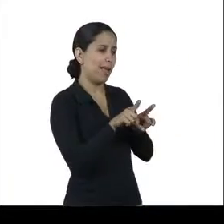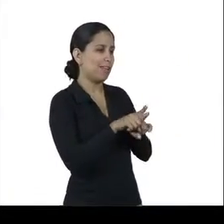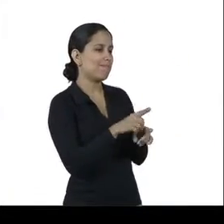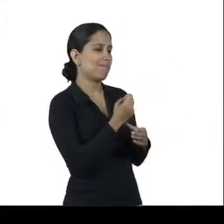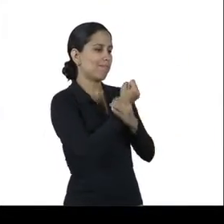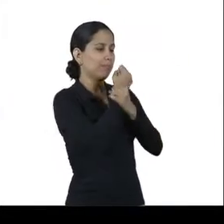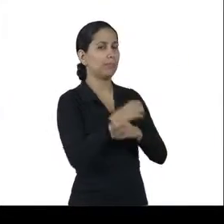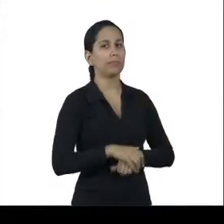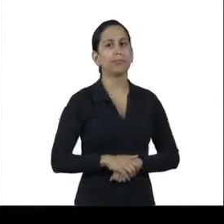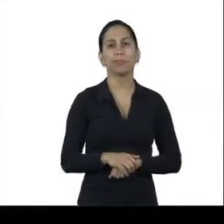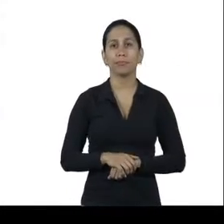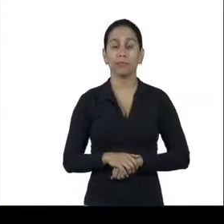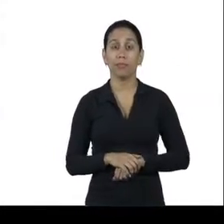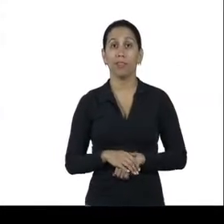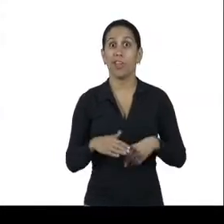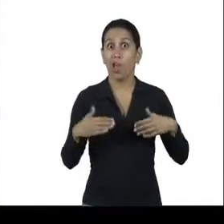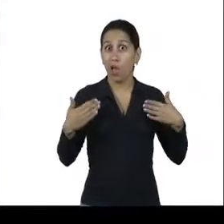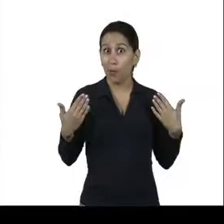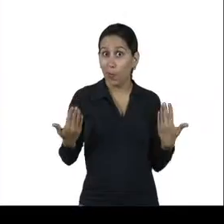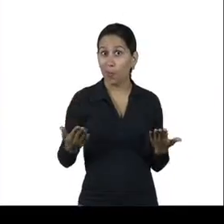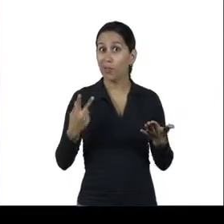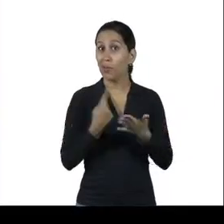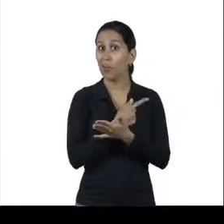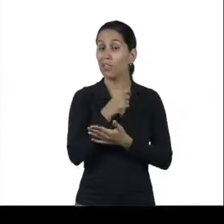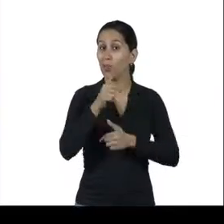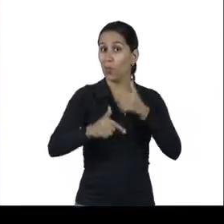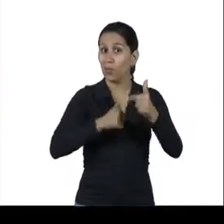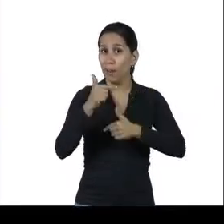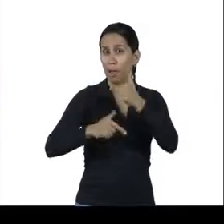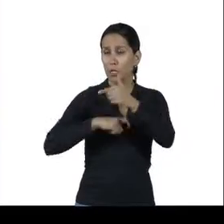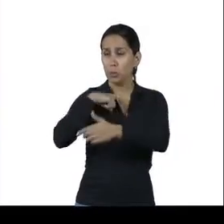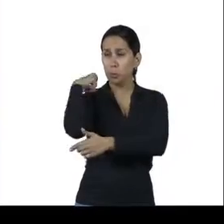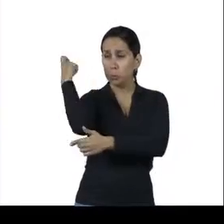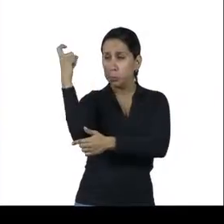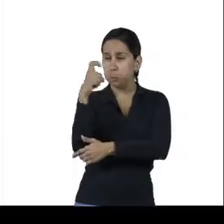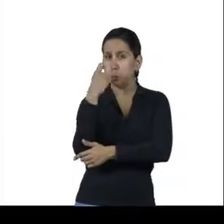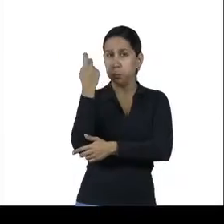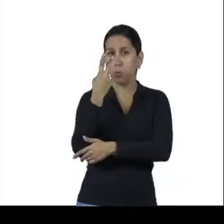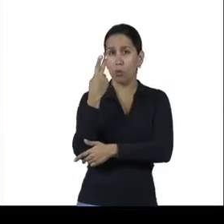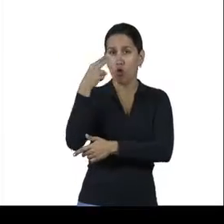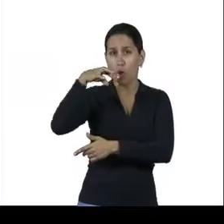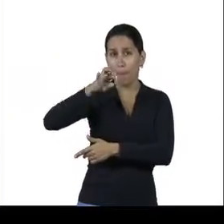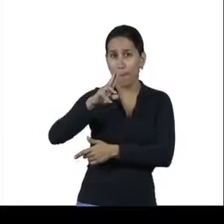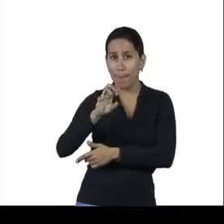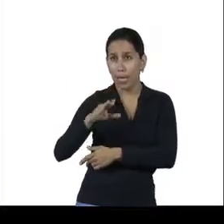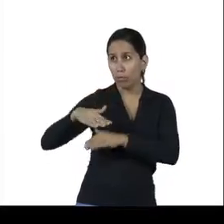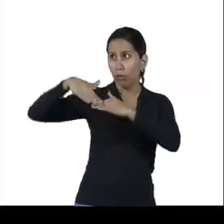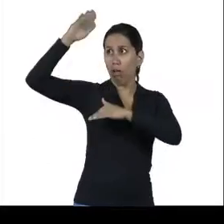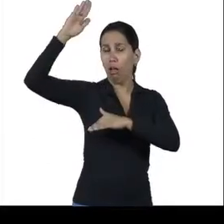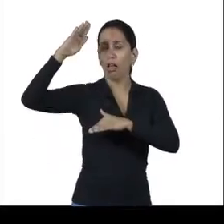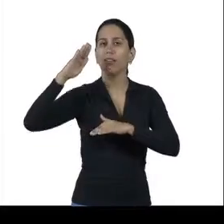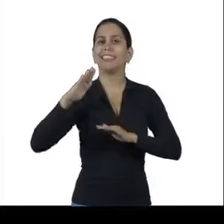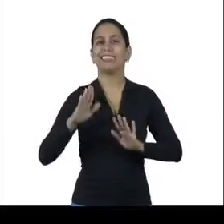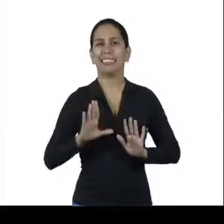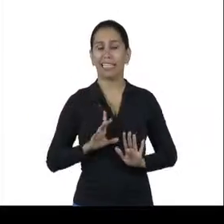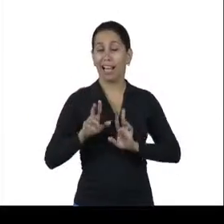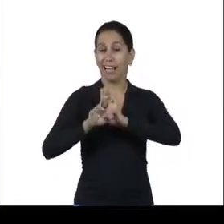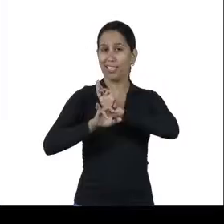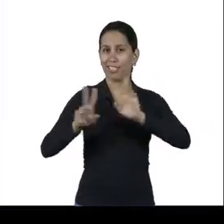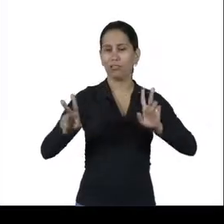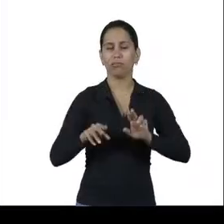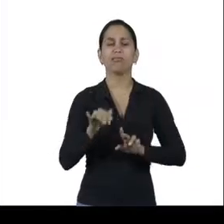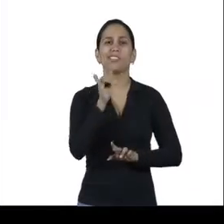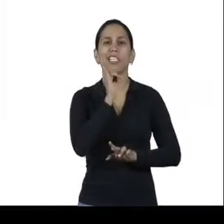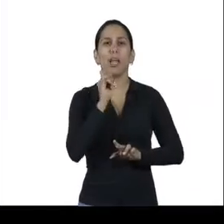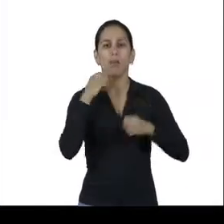Quando o trabalho é feito a mais de 2 metros de altura, o trabalhador tem que redobrar a atenção. É aí que outros equipamentos têm que ser usados, como